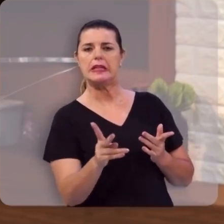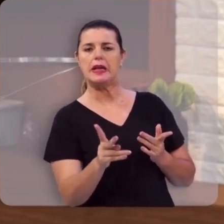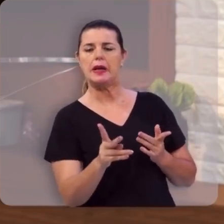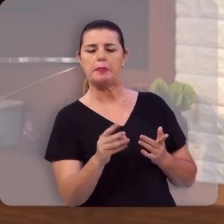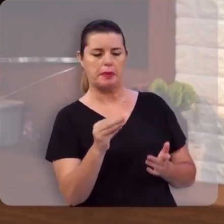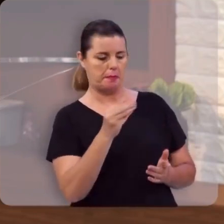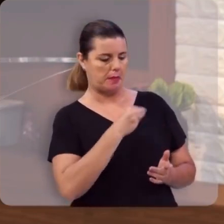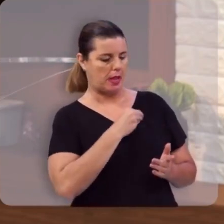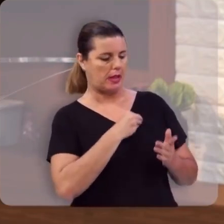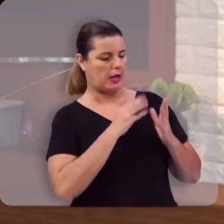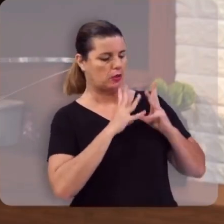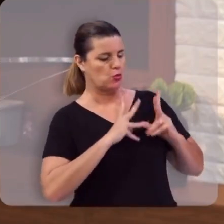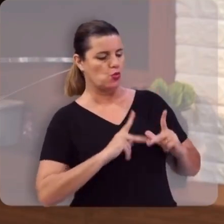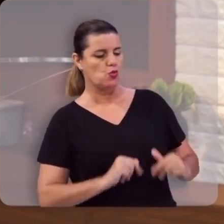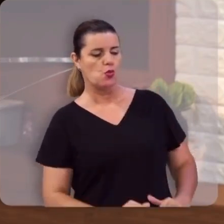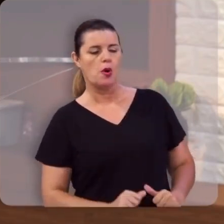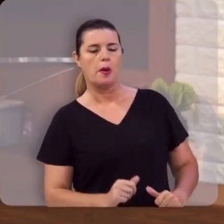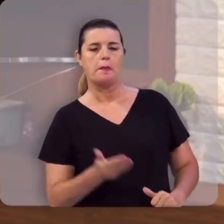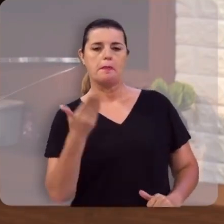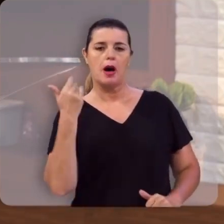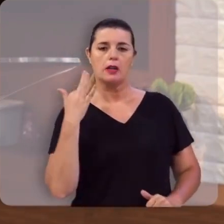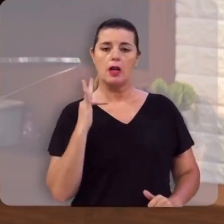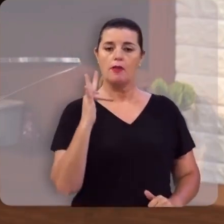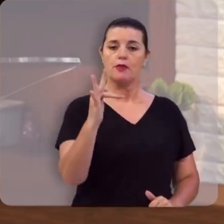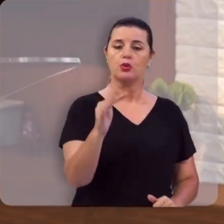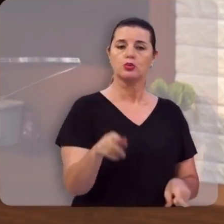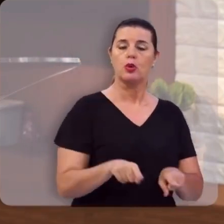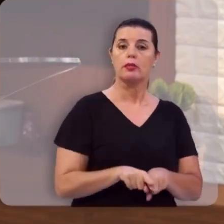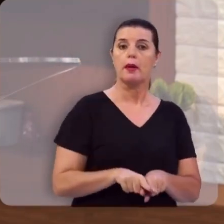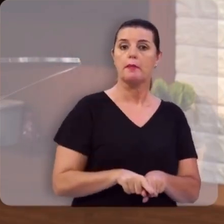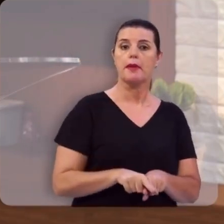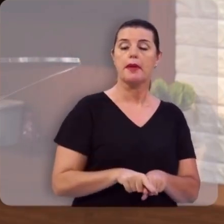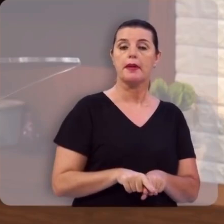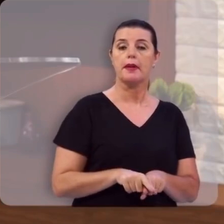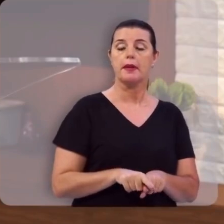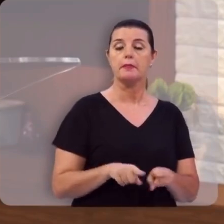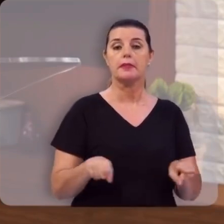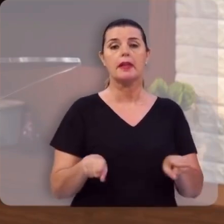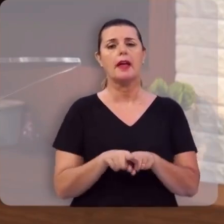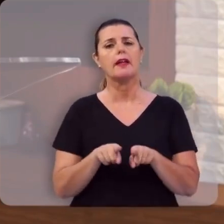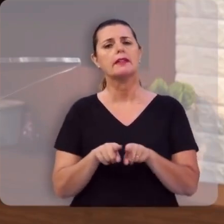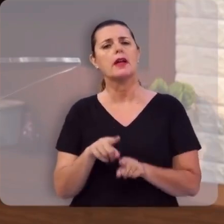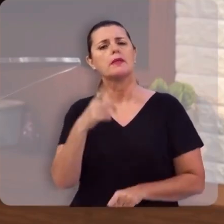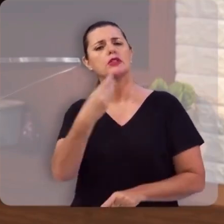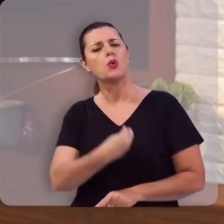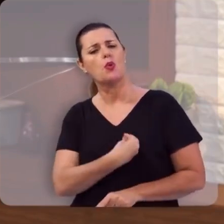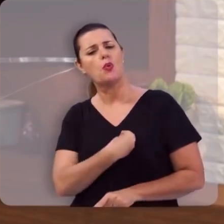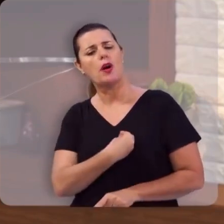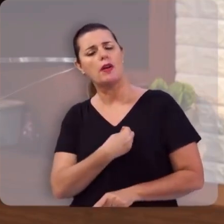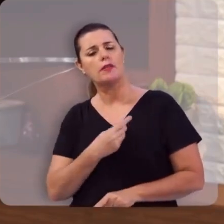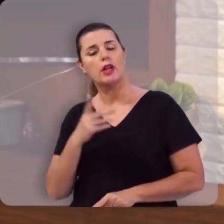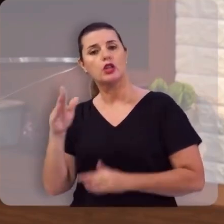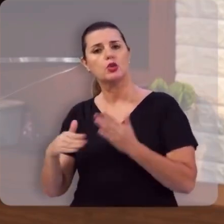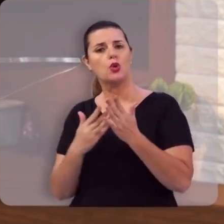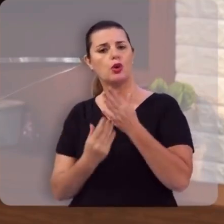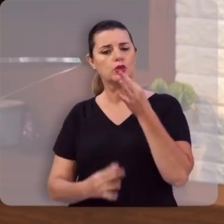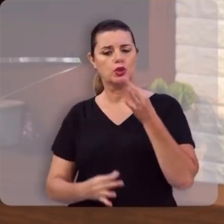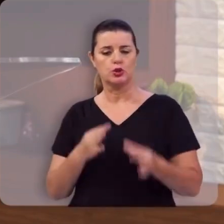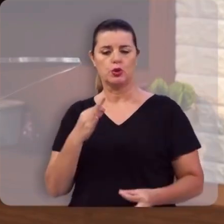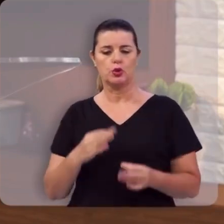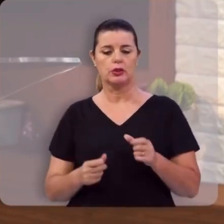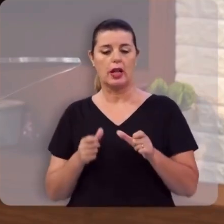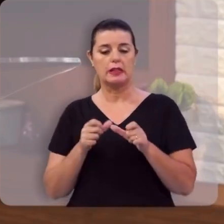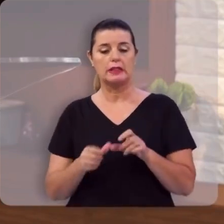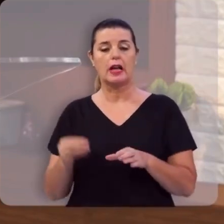só seus pecados foram perdoados, do passado, do presente, do futuro, mas você tem um crédito infinito na sua conta. Toda a justiça de Cristo